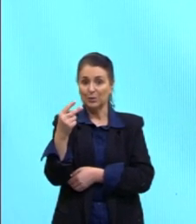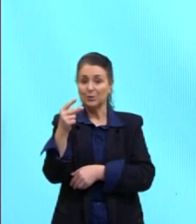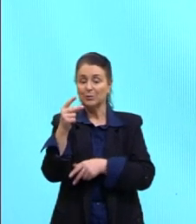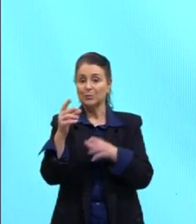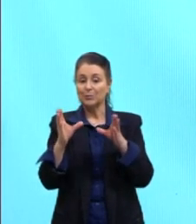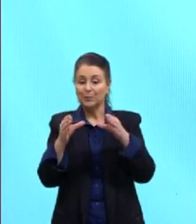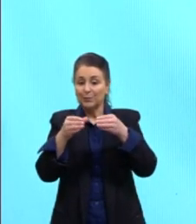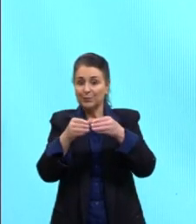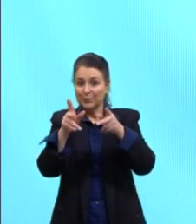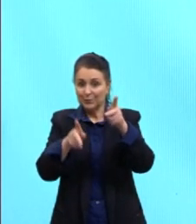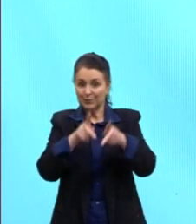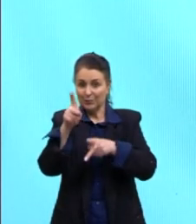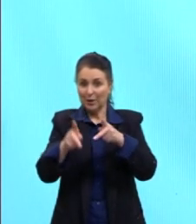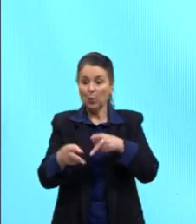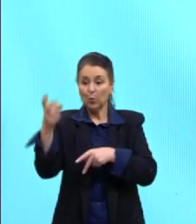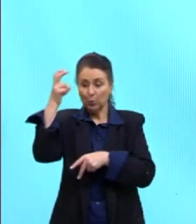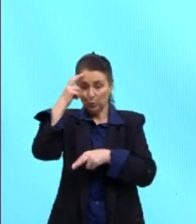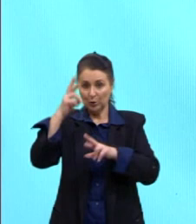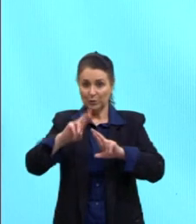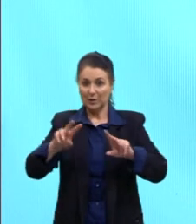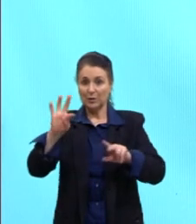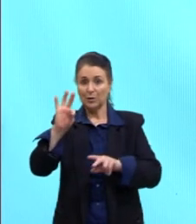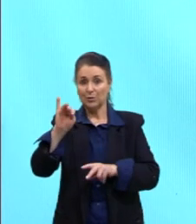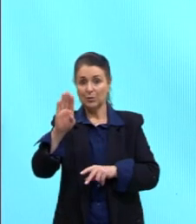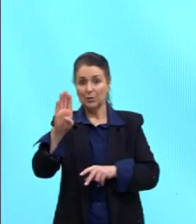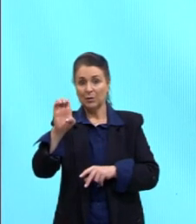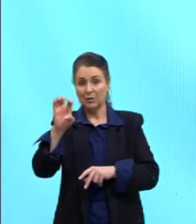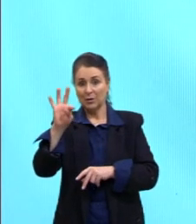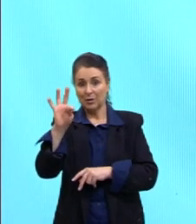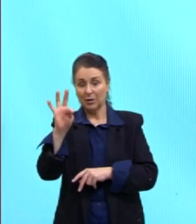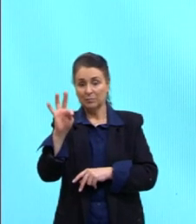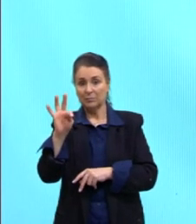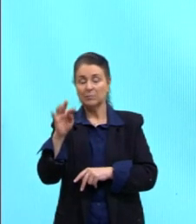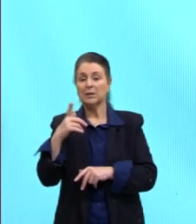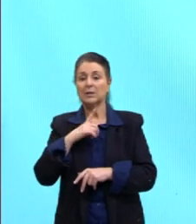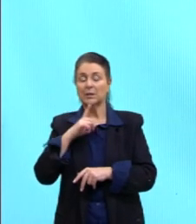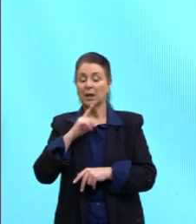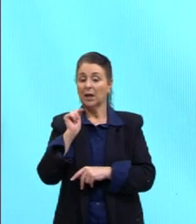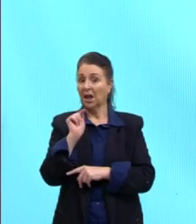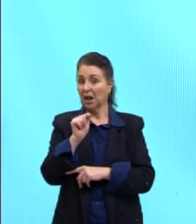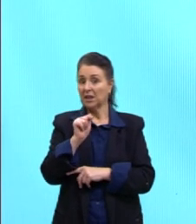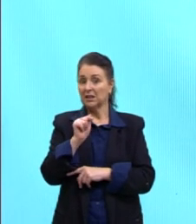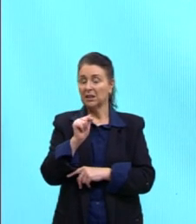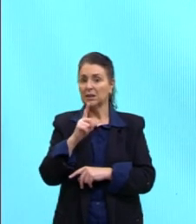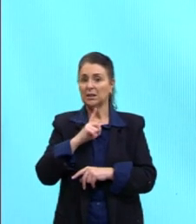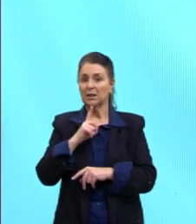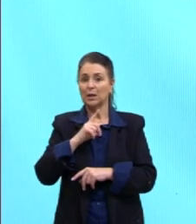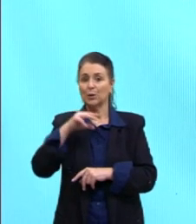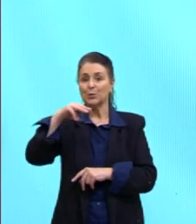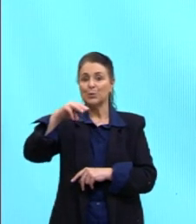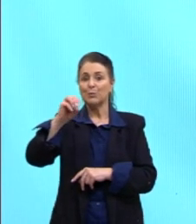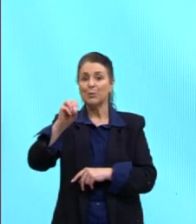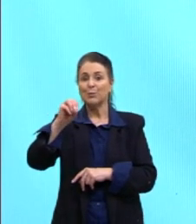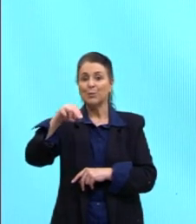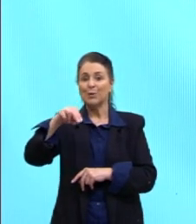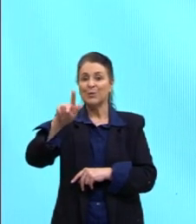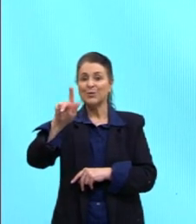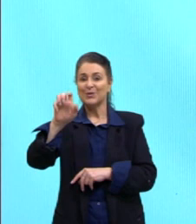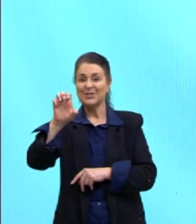Diferentes, até, né? A cultura deles. E o Tibete, clássico, né? O Tibete, nós temos os monges tibetanos,